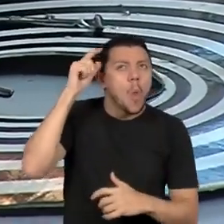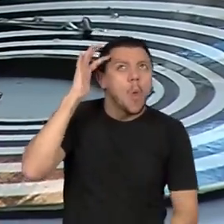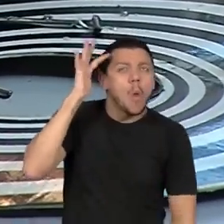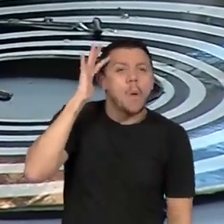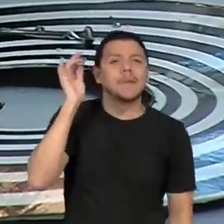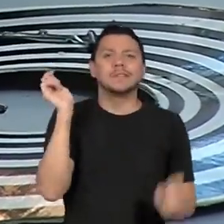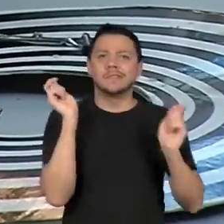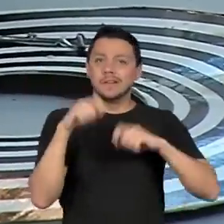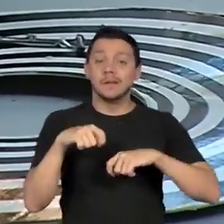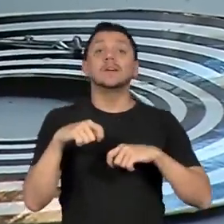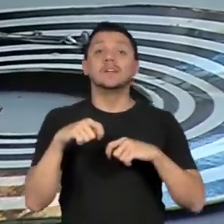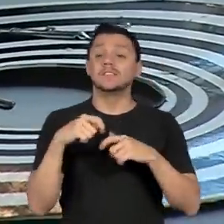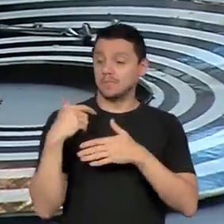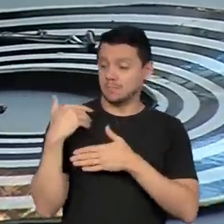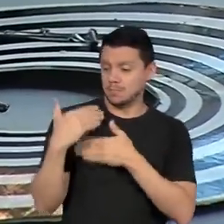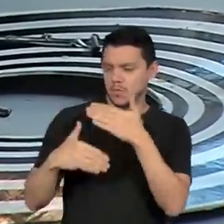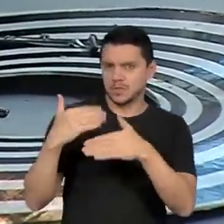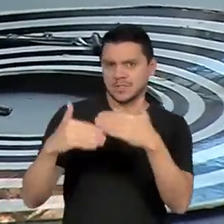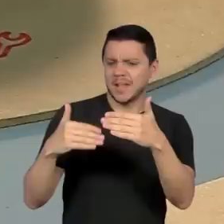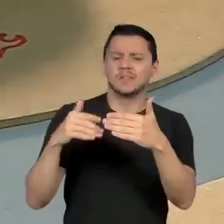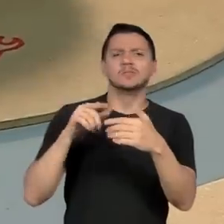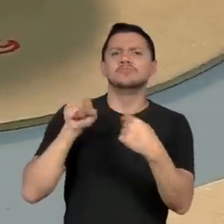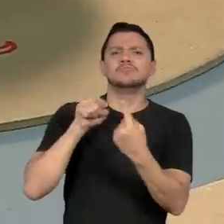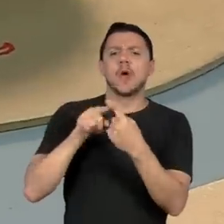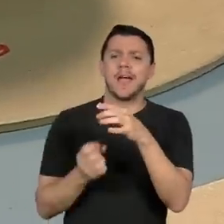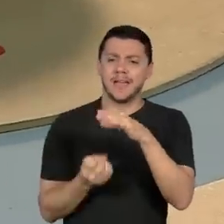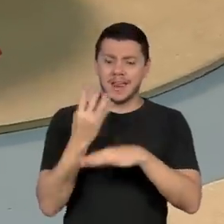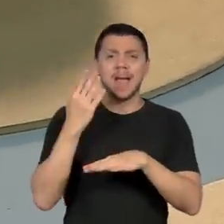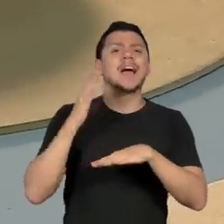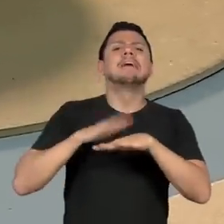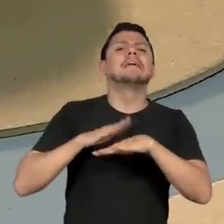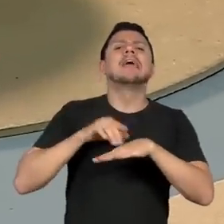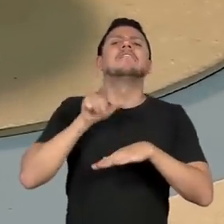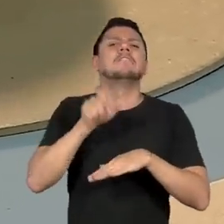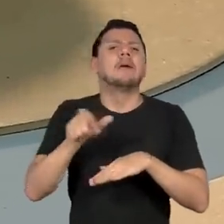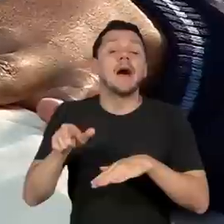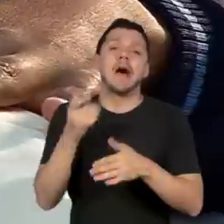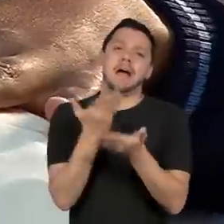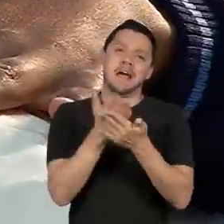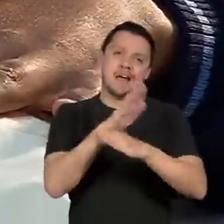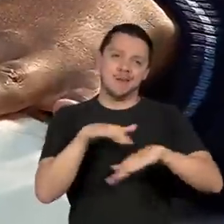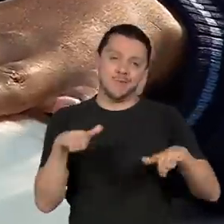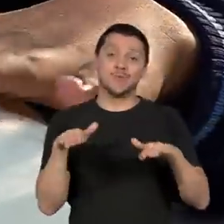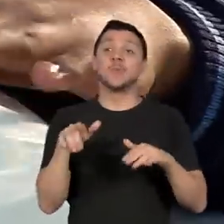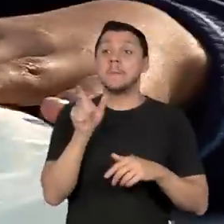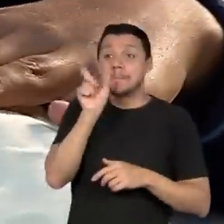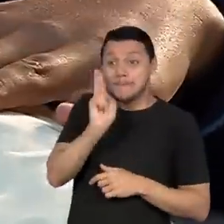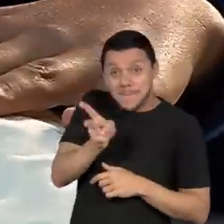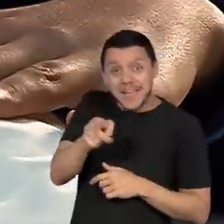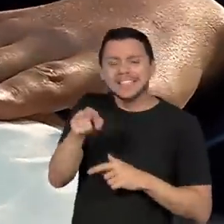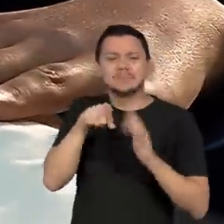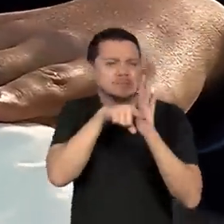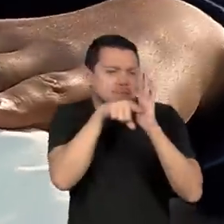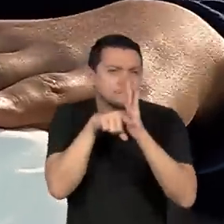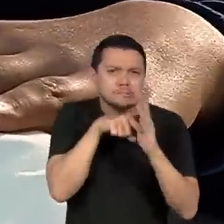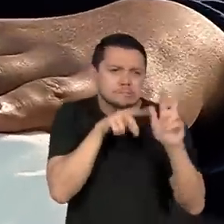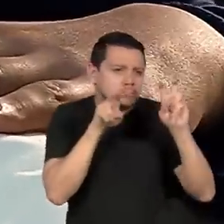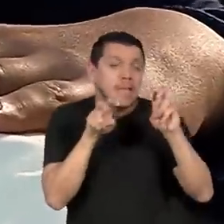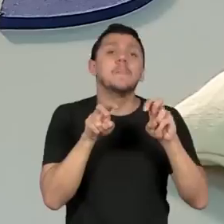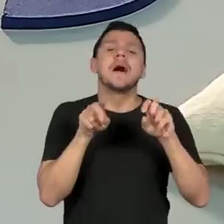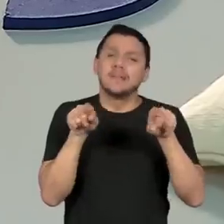processo de criação é feito pelos alunos, desde a pesquisa sobre o tema até a confecção dos materiais.